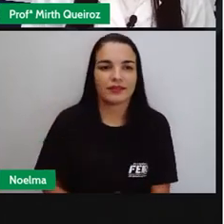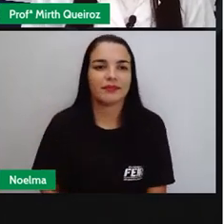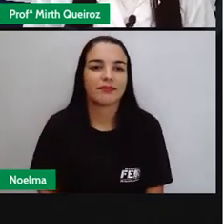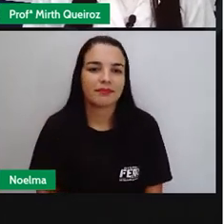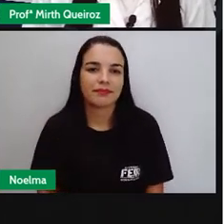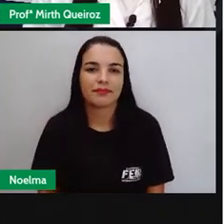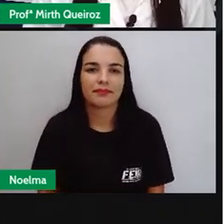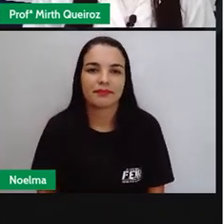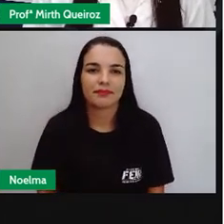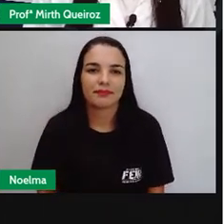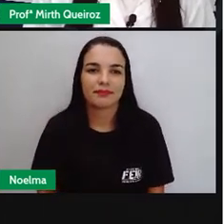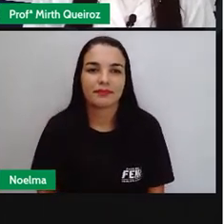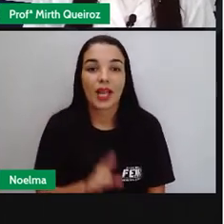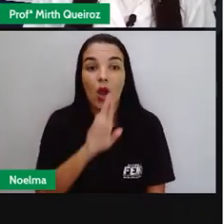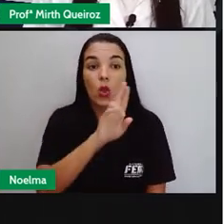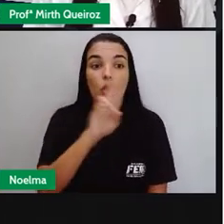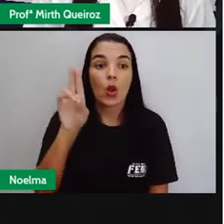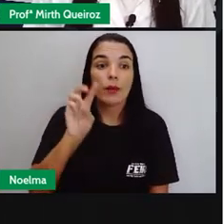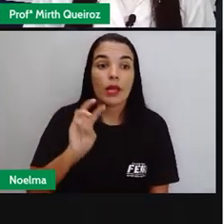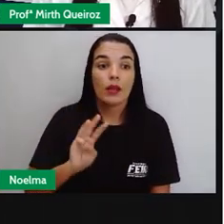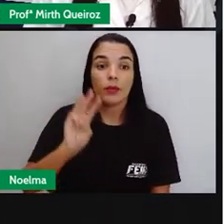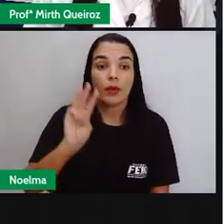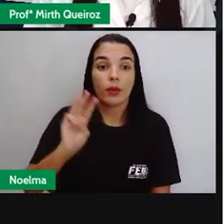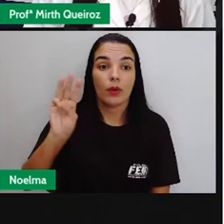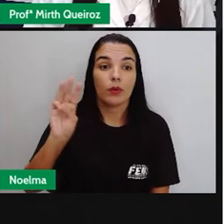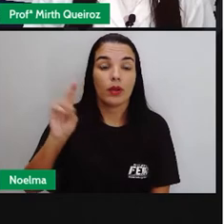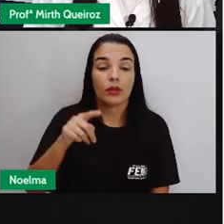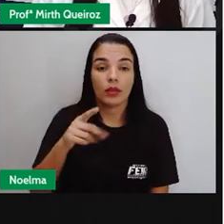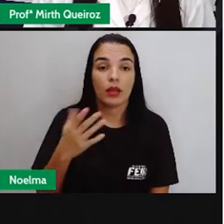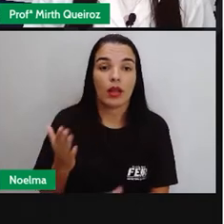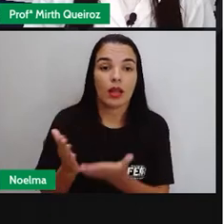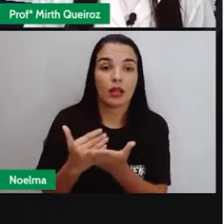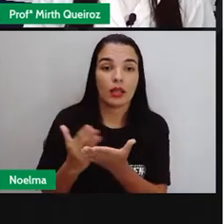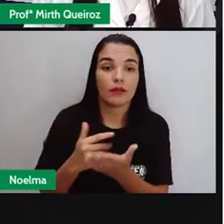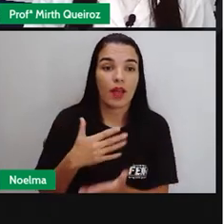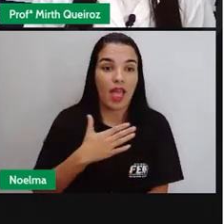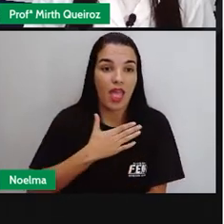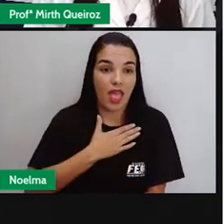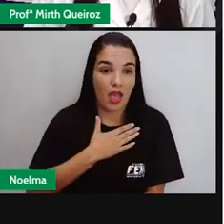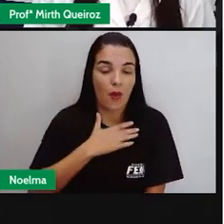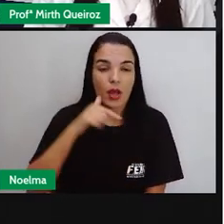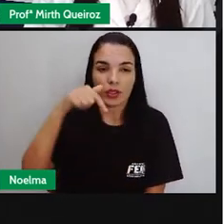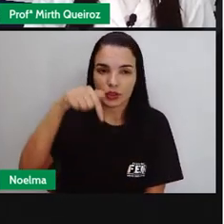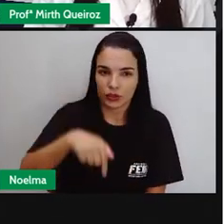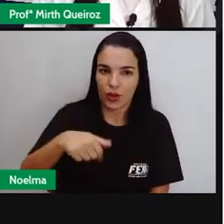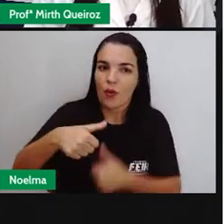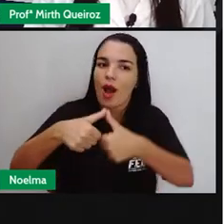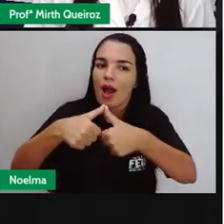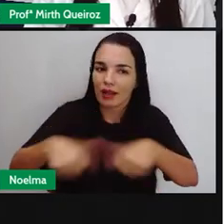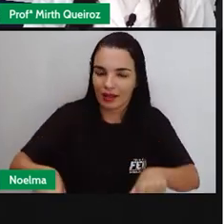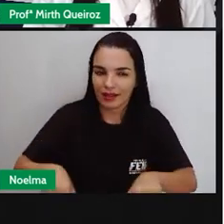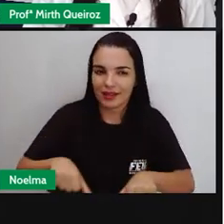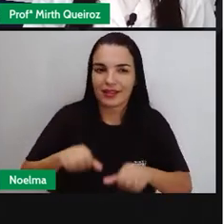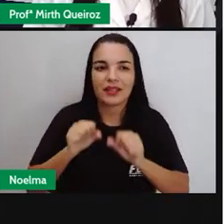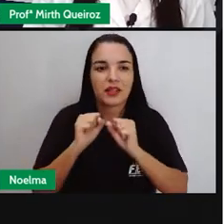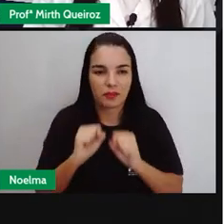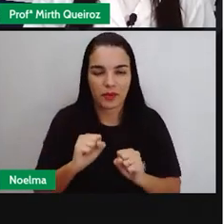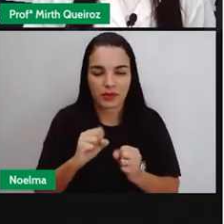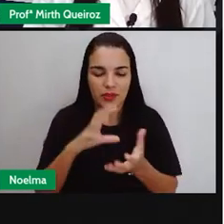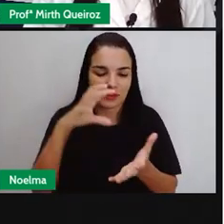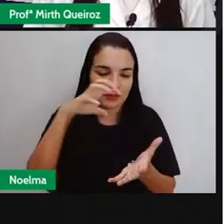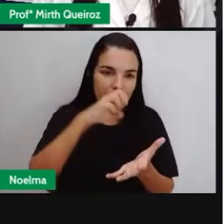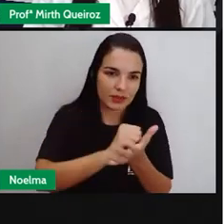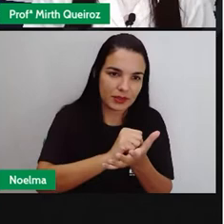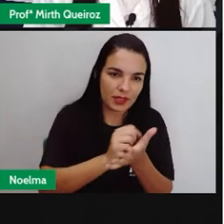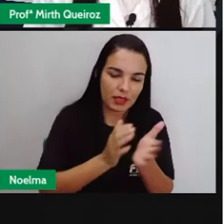vida delas. O nome desse livro aí é Eu Estou Aqui, ele está em PDF. Então, podem anotar esse link aí e vocês